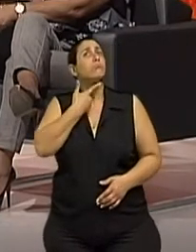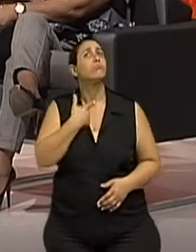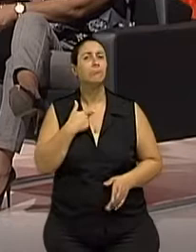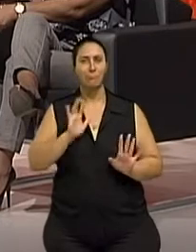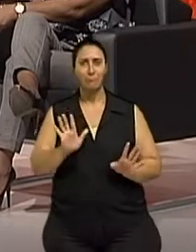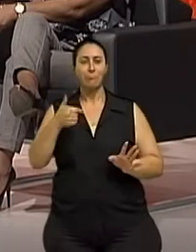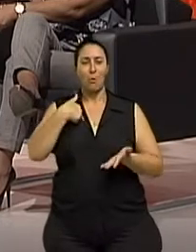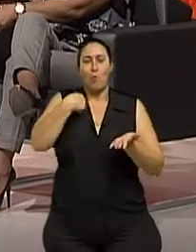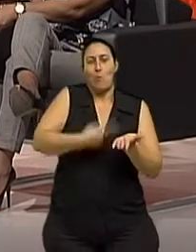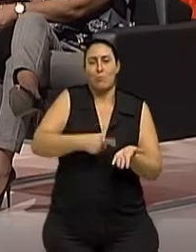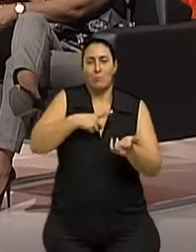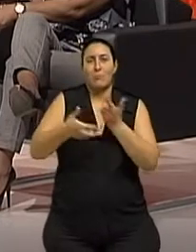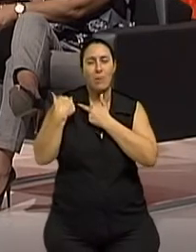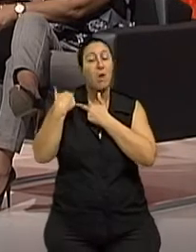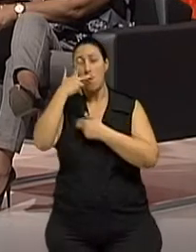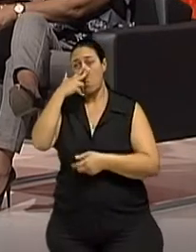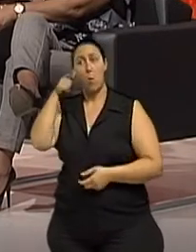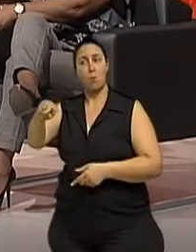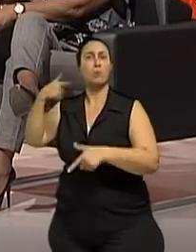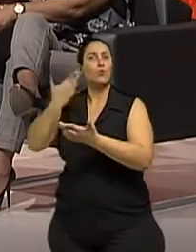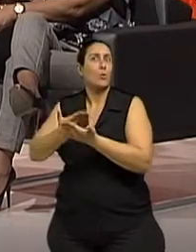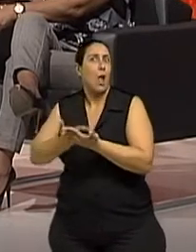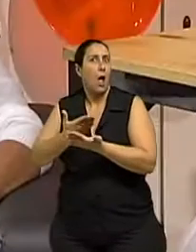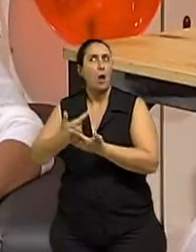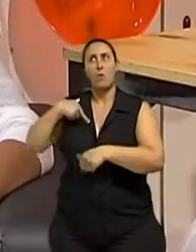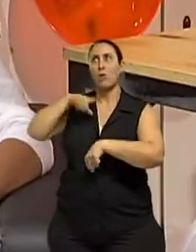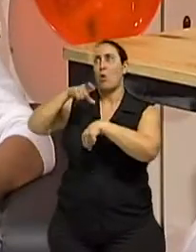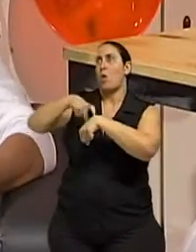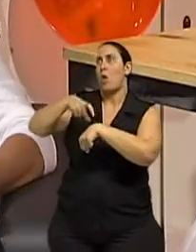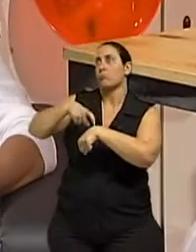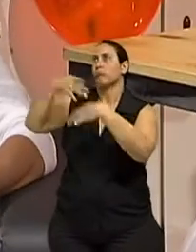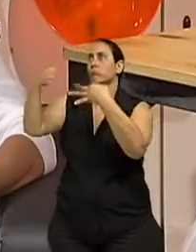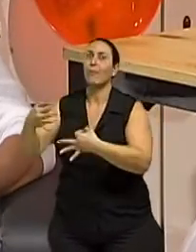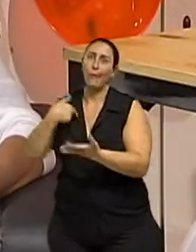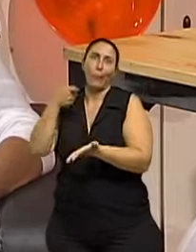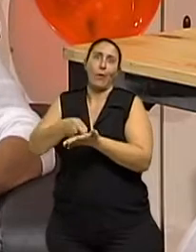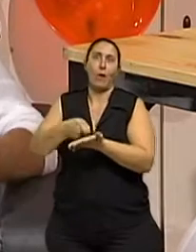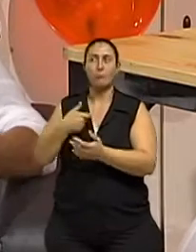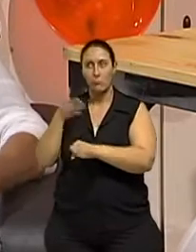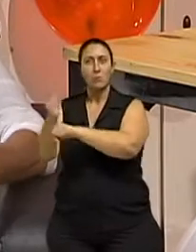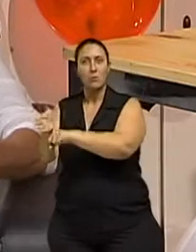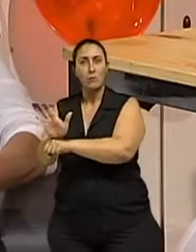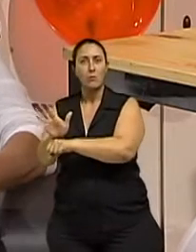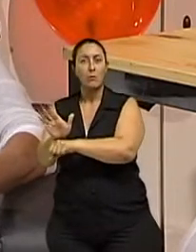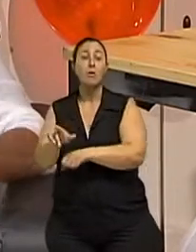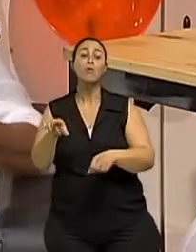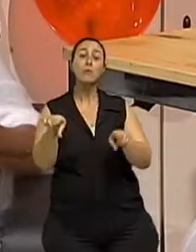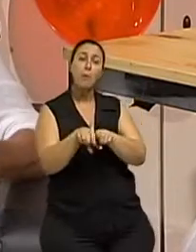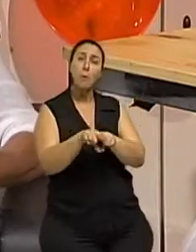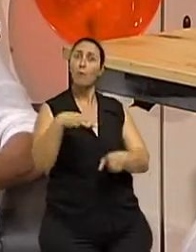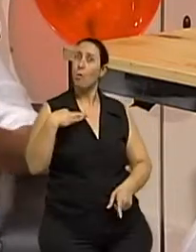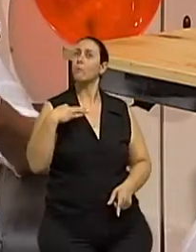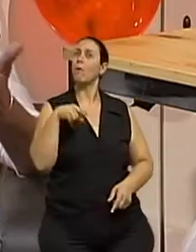tenho compromisso novamente, tenho horário de aula. Se eu vou fazer um trabalho voluntário, eu tenho um compromisso